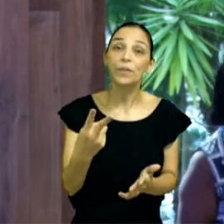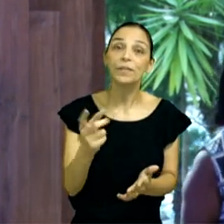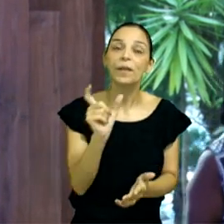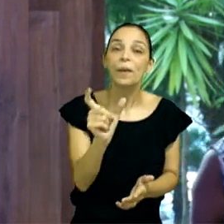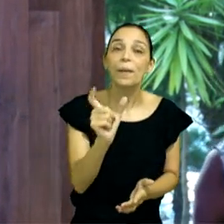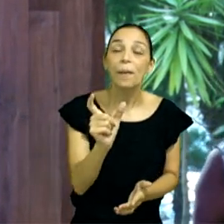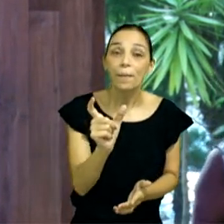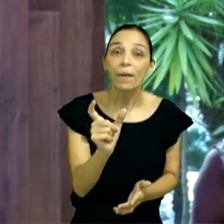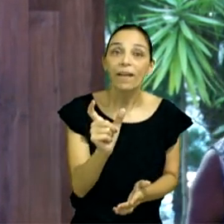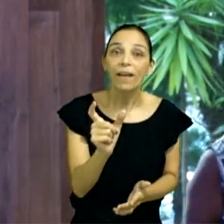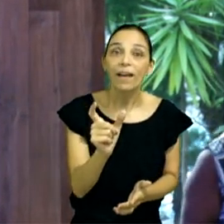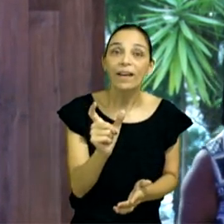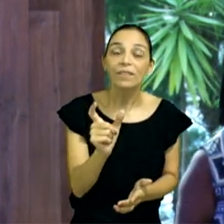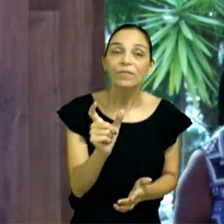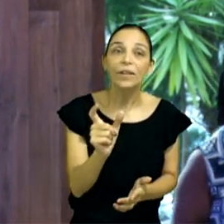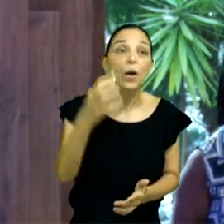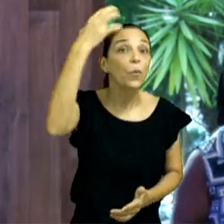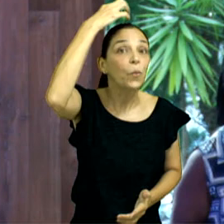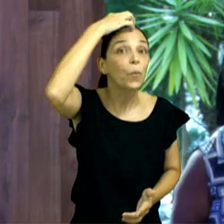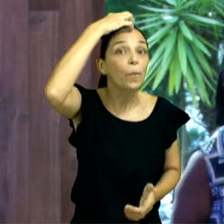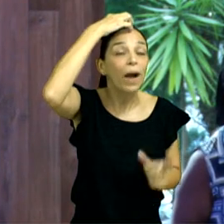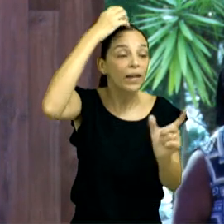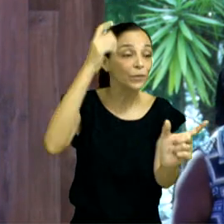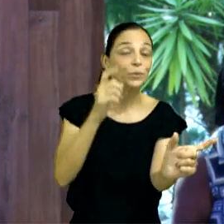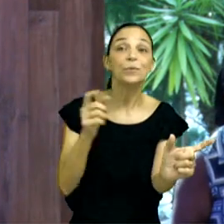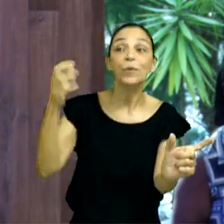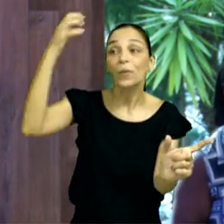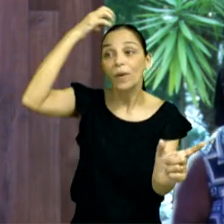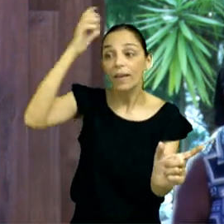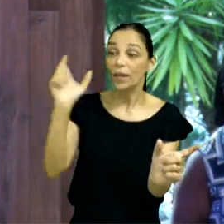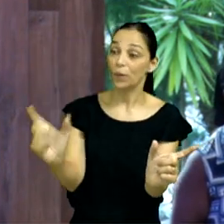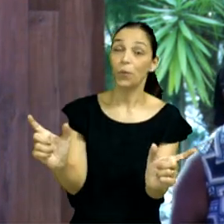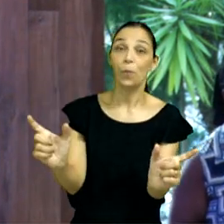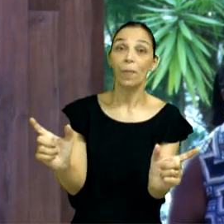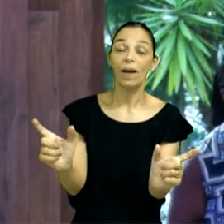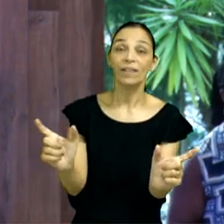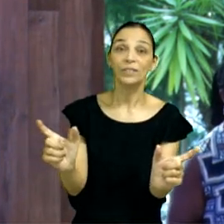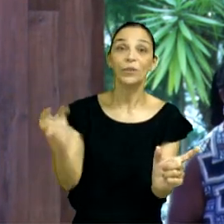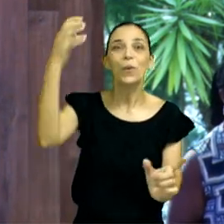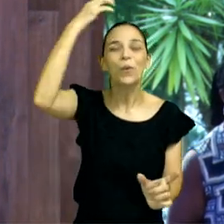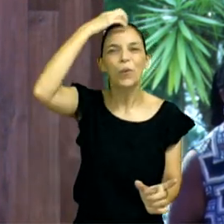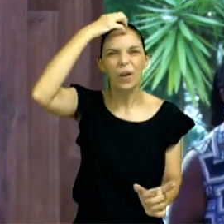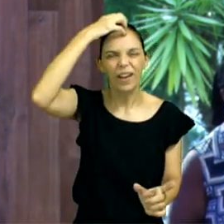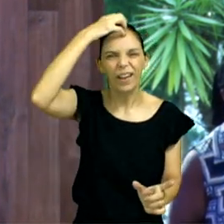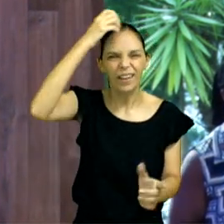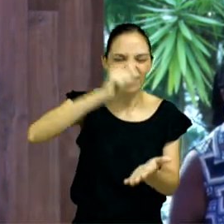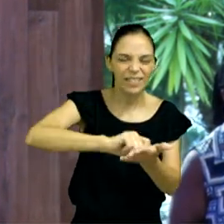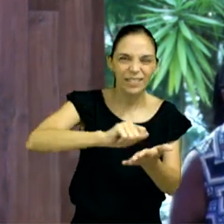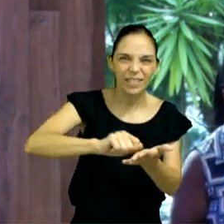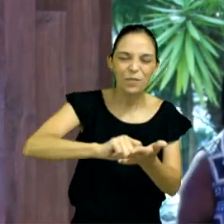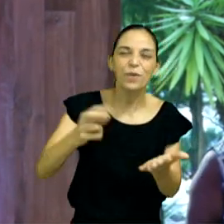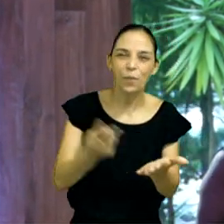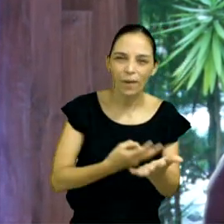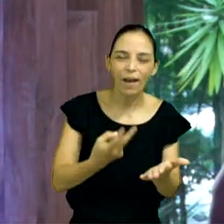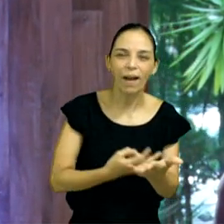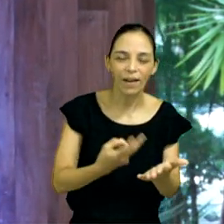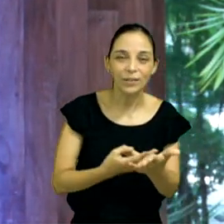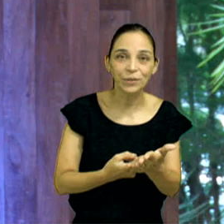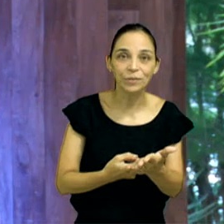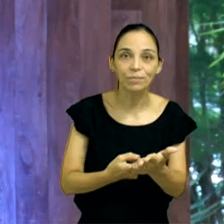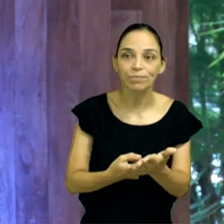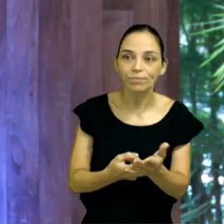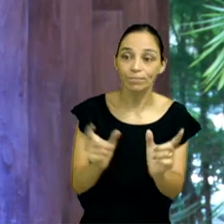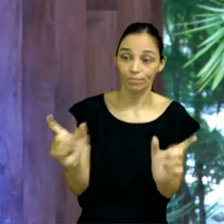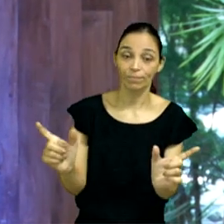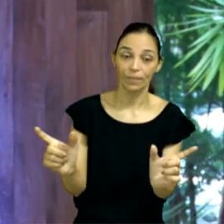homem que estava ali injustiçado, pensou, eu imagino que ele fez a oração de Neemias, aquela oração relâmpago, e agora?